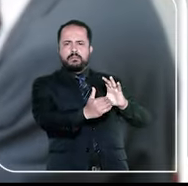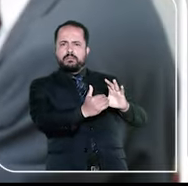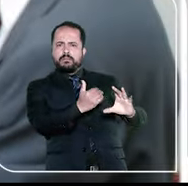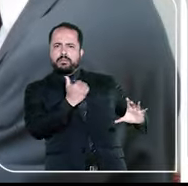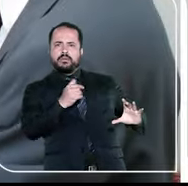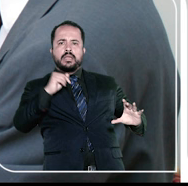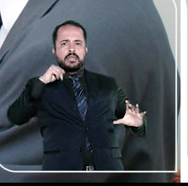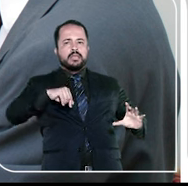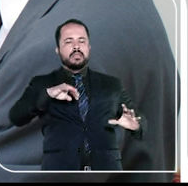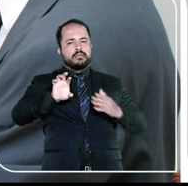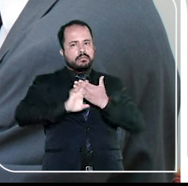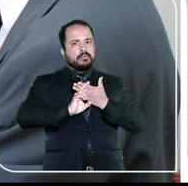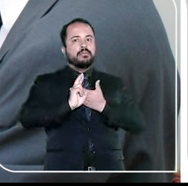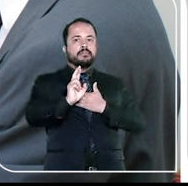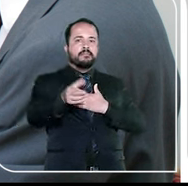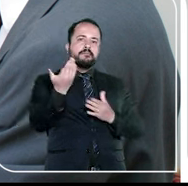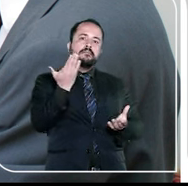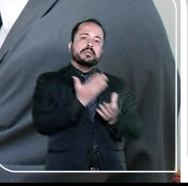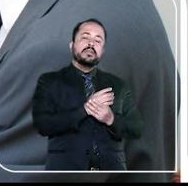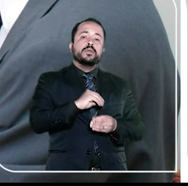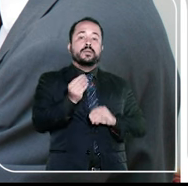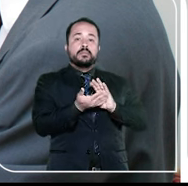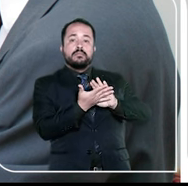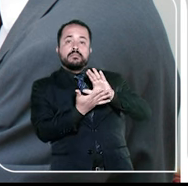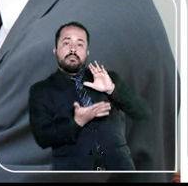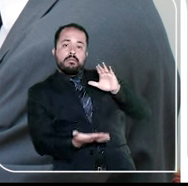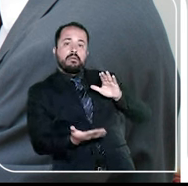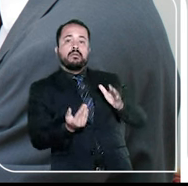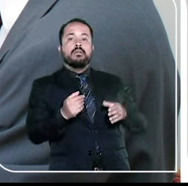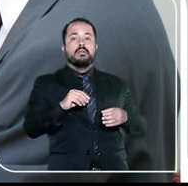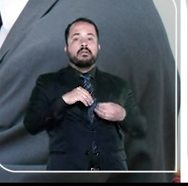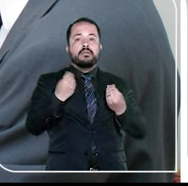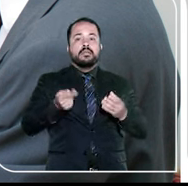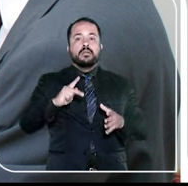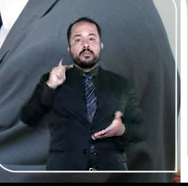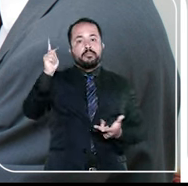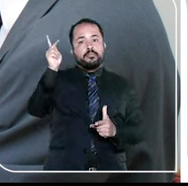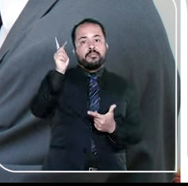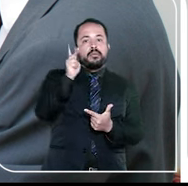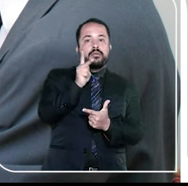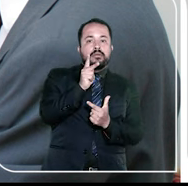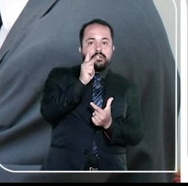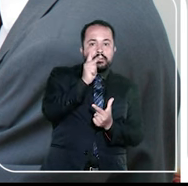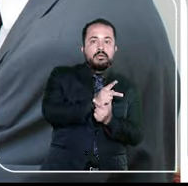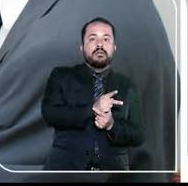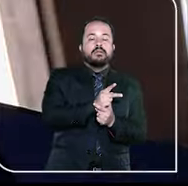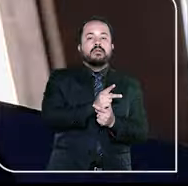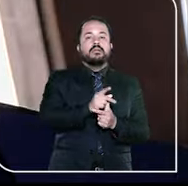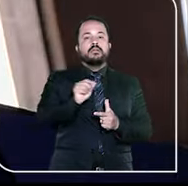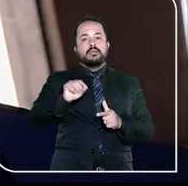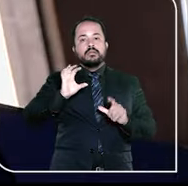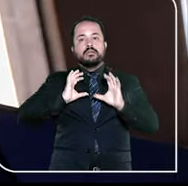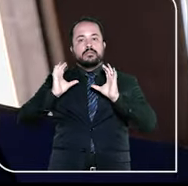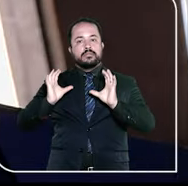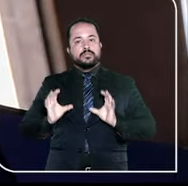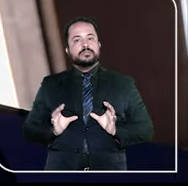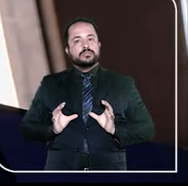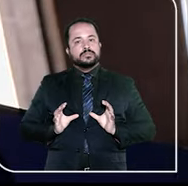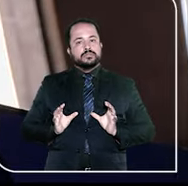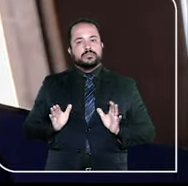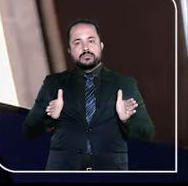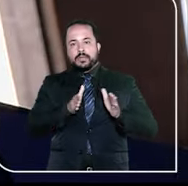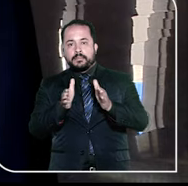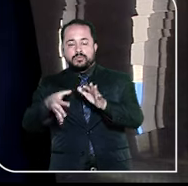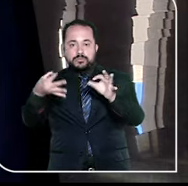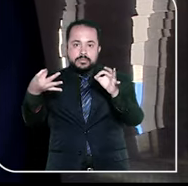demandas daqui, muitas eram sobre processo. Nós recebíamos, inclusive, questões do PROCON. E a gente direcionava o cidadão para o